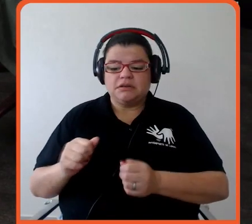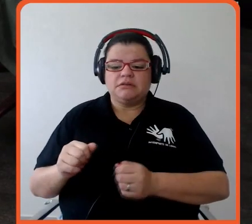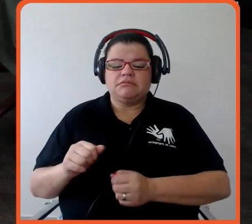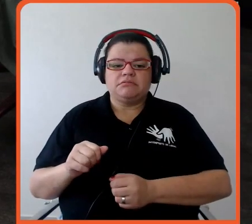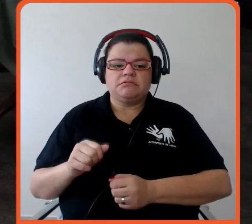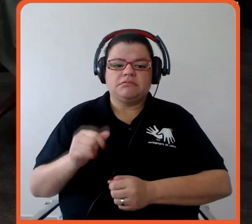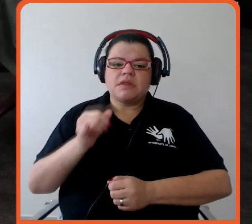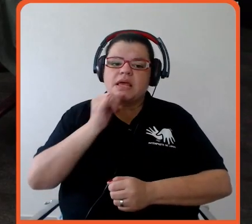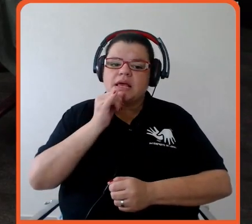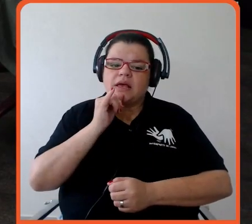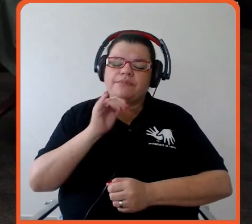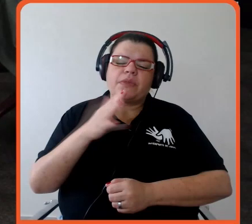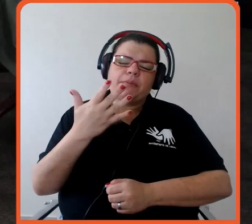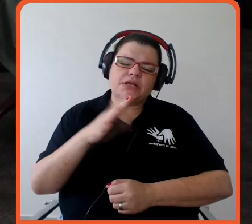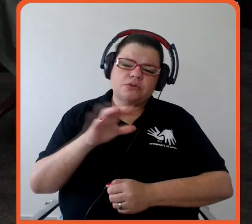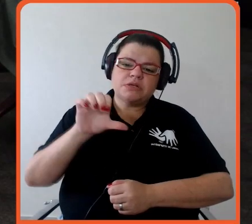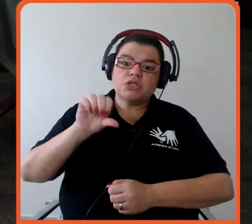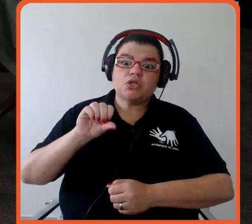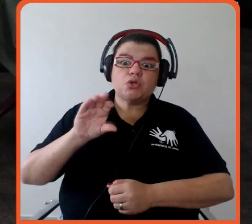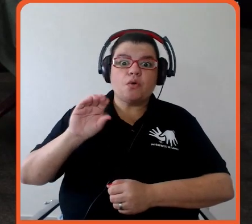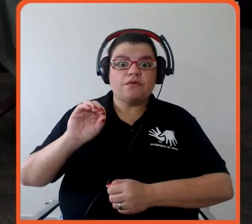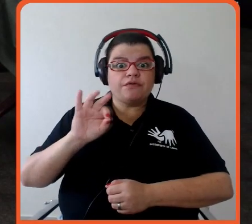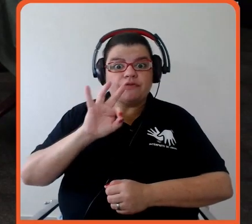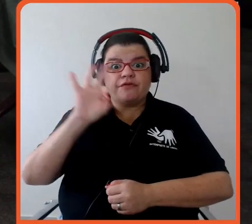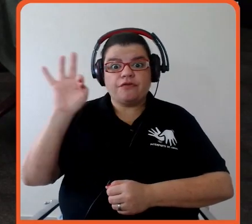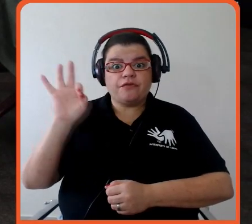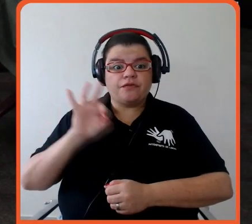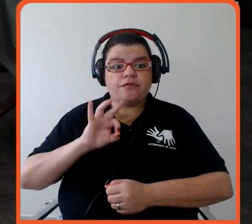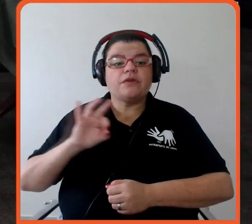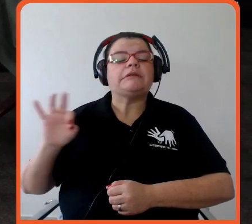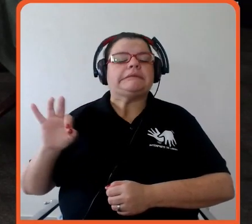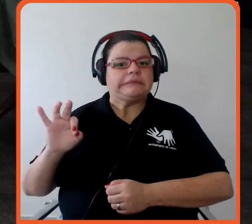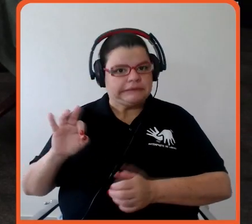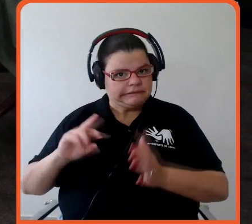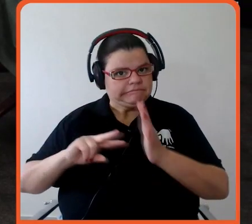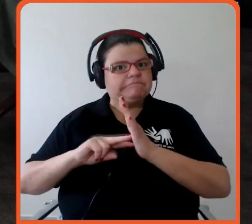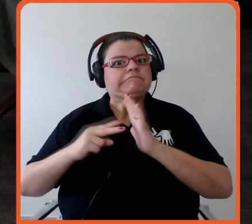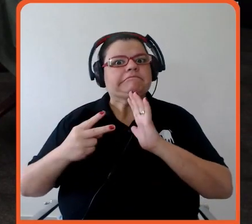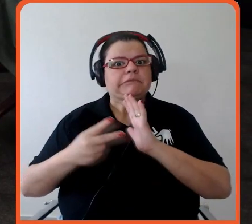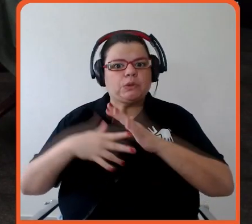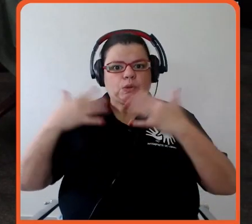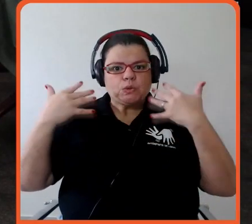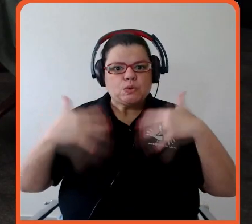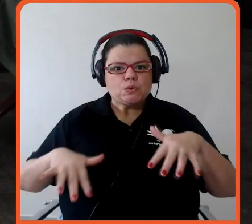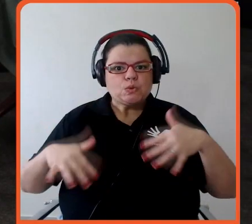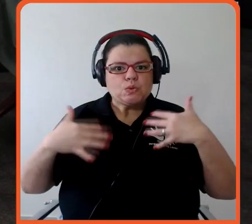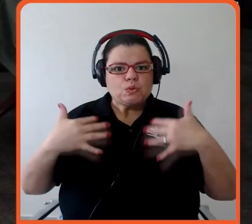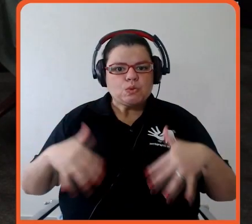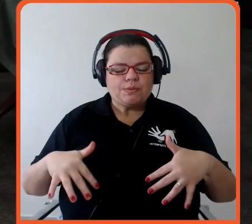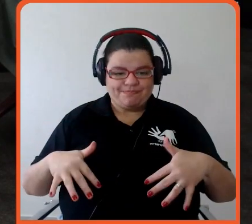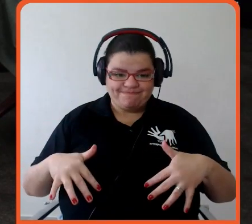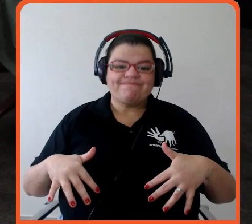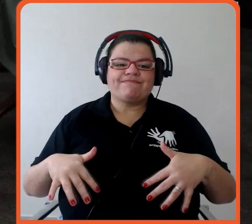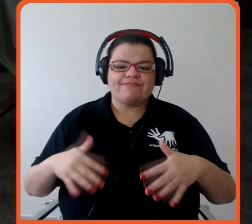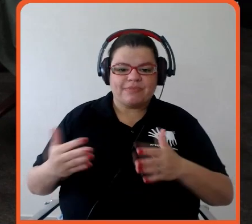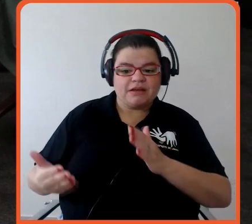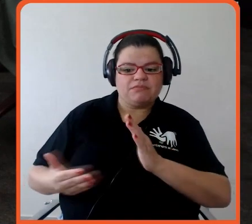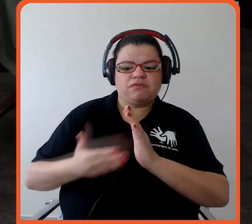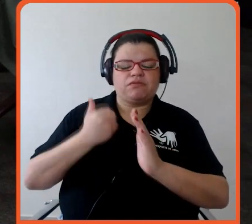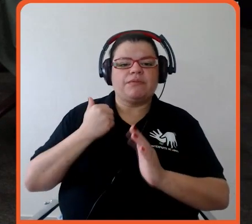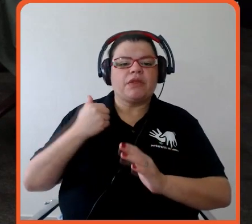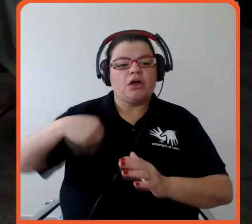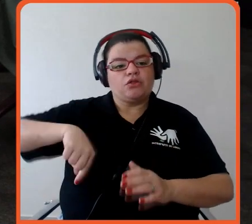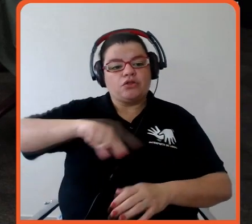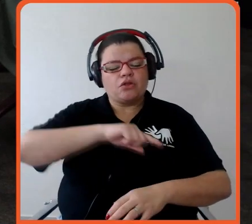cerca de 90%. 90%, então. Então, é muito significativo, né, e sendo assim, nós na Marfrig, já desde